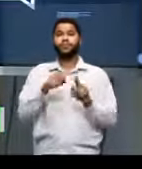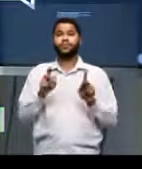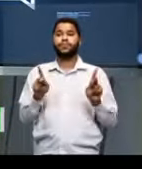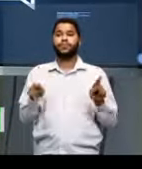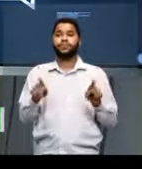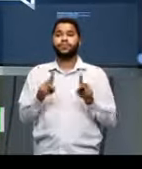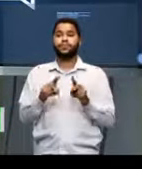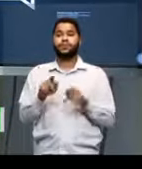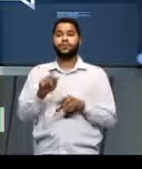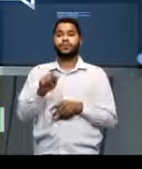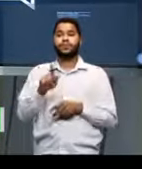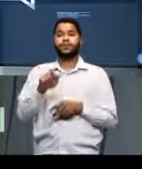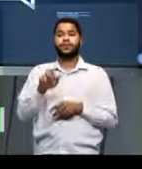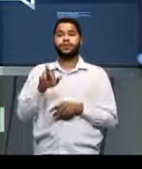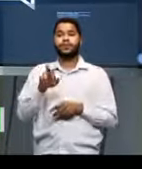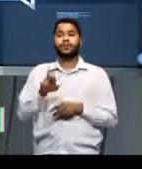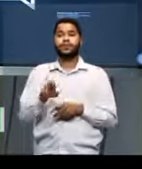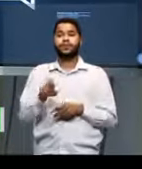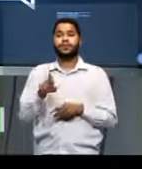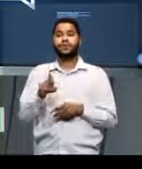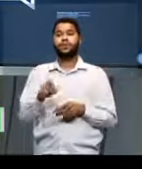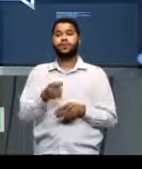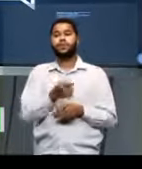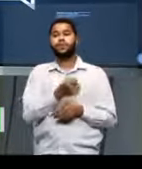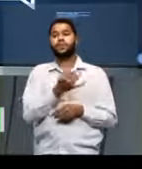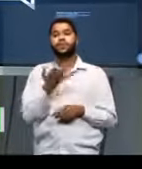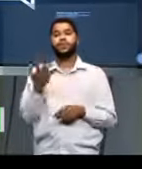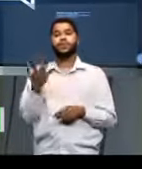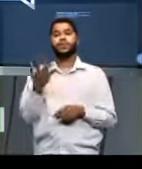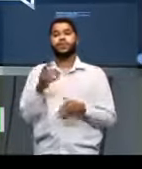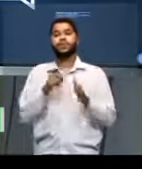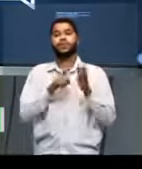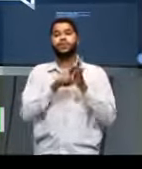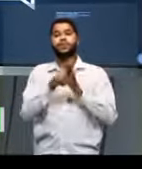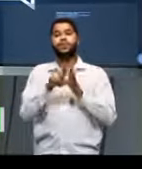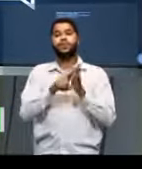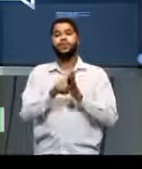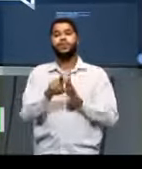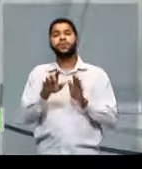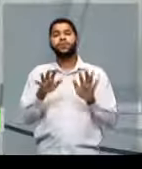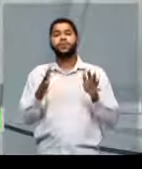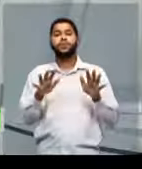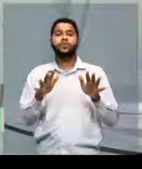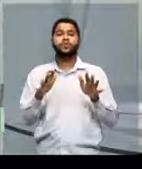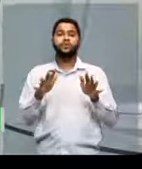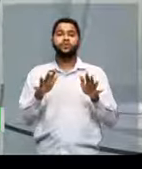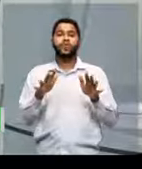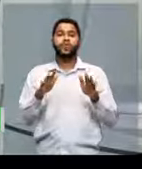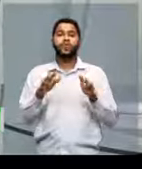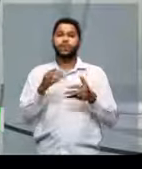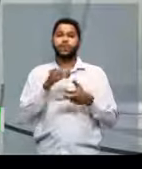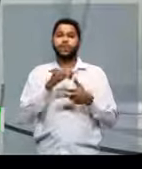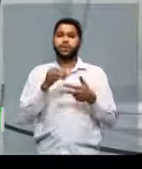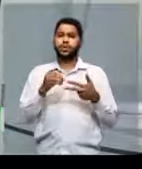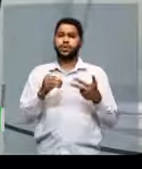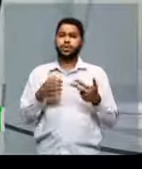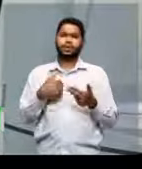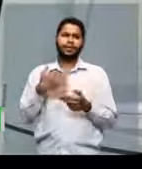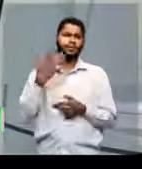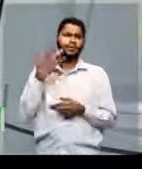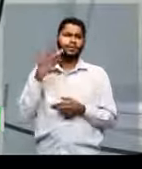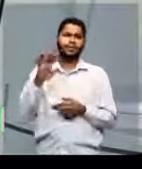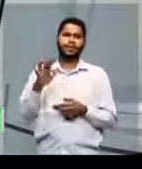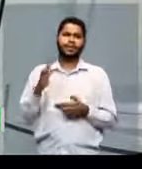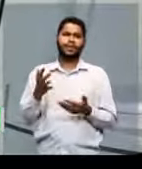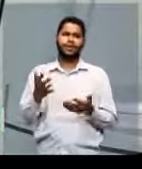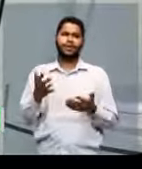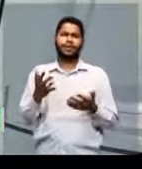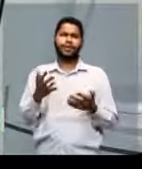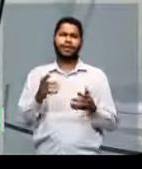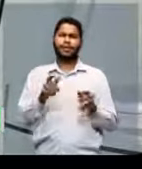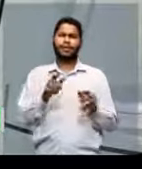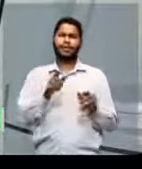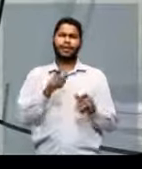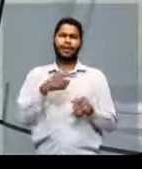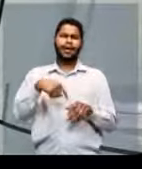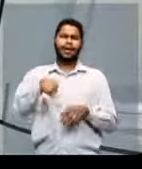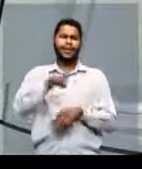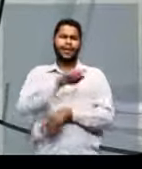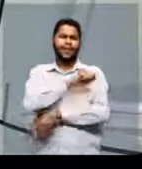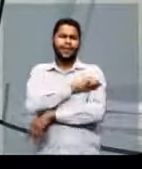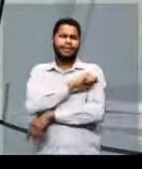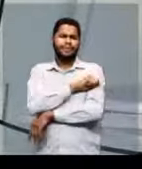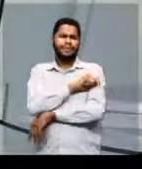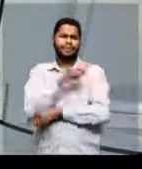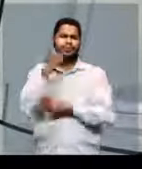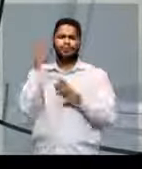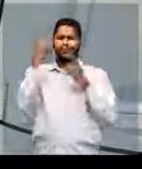professor Alex, quantas questões caem em média no Enem? Assim, eu não sei muito bem por que os anos têm tanta essa preocupação, né gente?